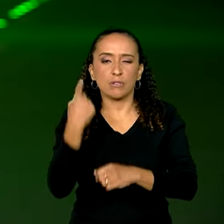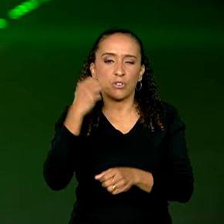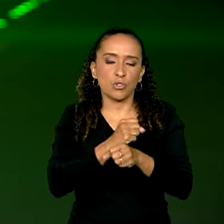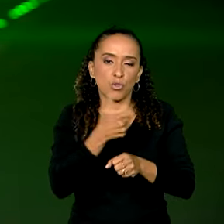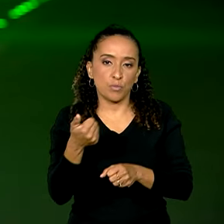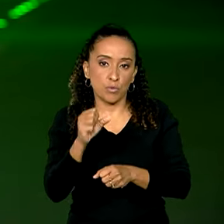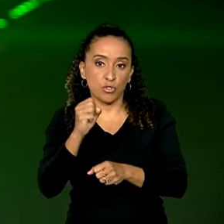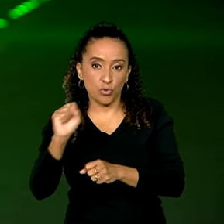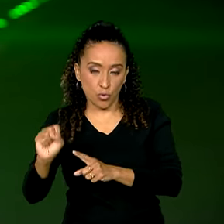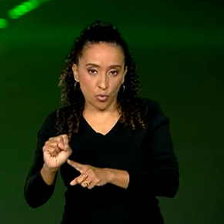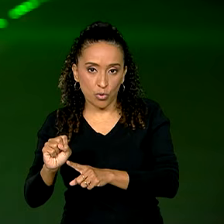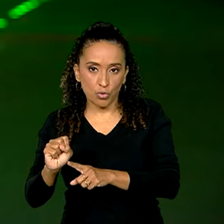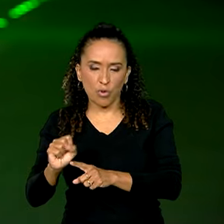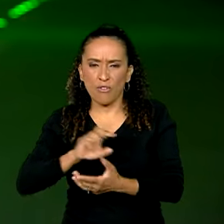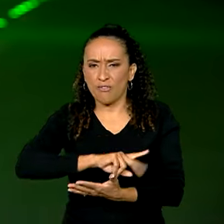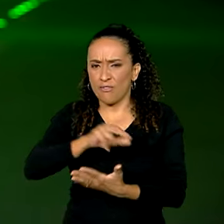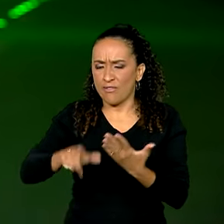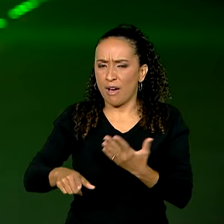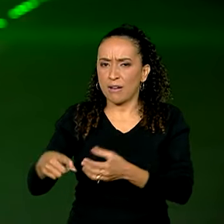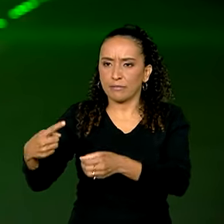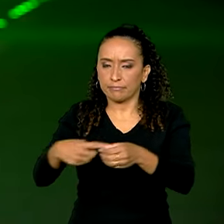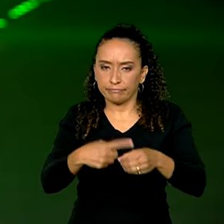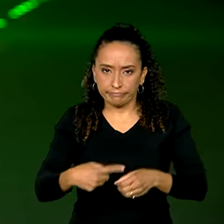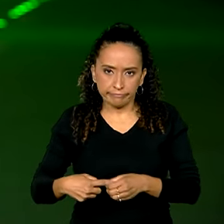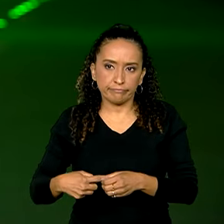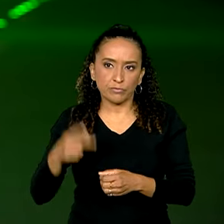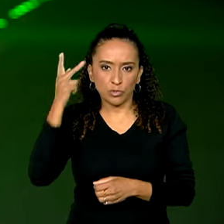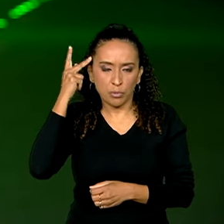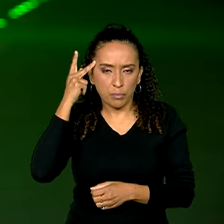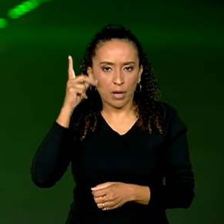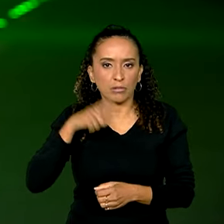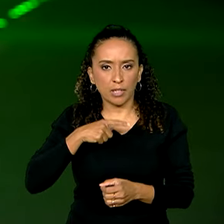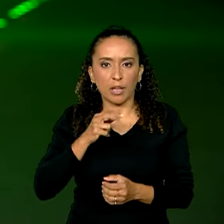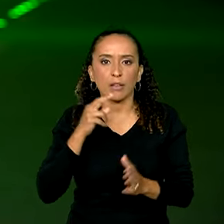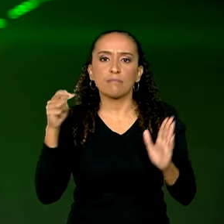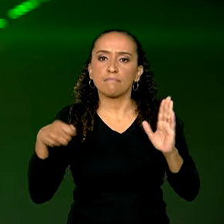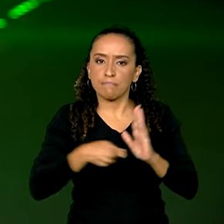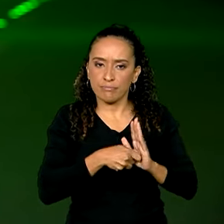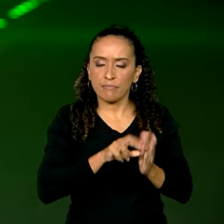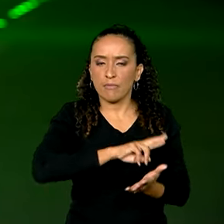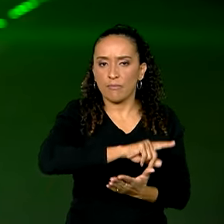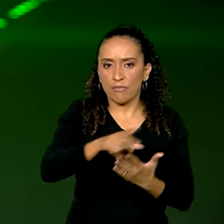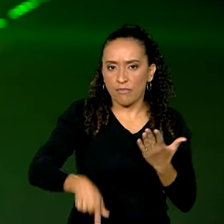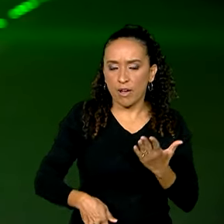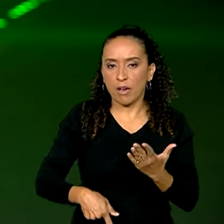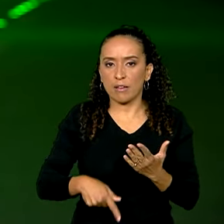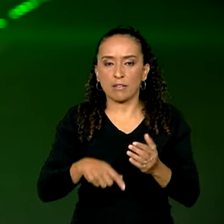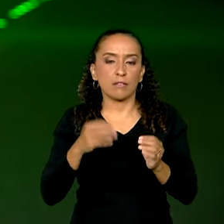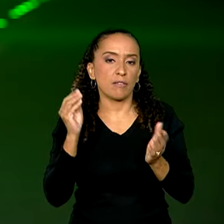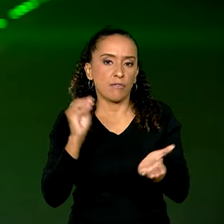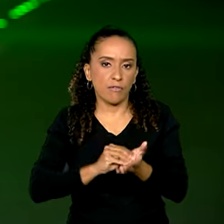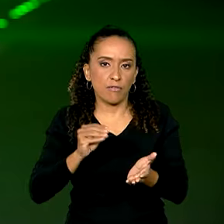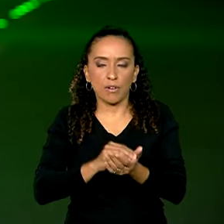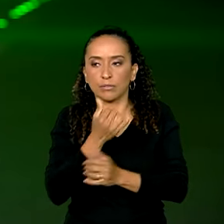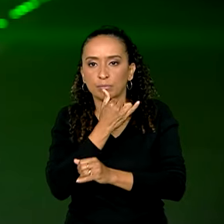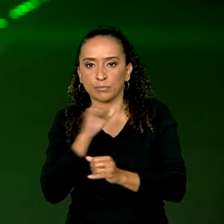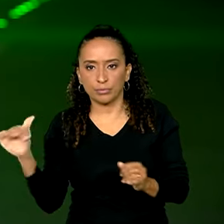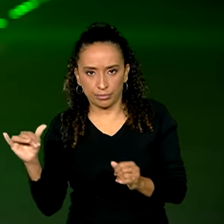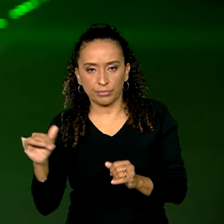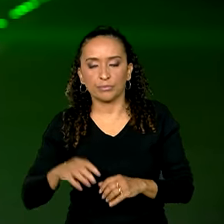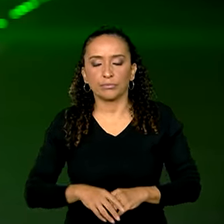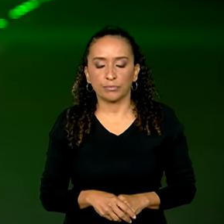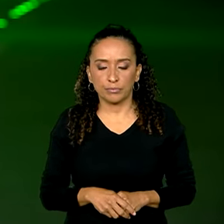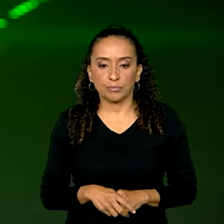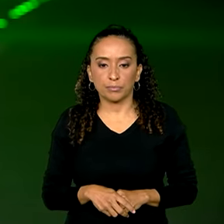assim, várias regiões de São Paulo têm registrado de forma frequente episódios de descontinuidade do fornecimento de